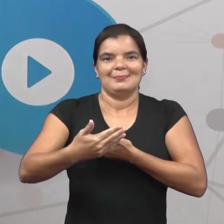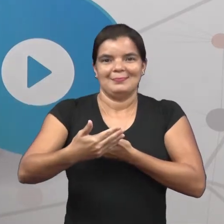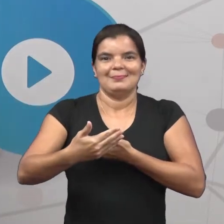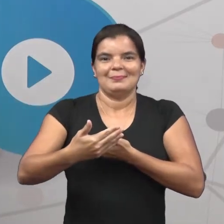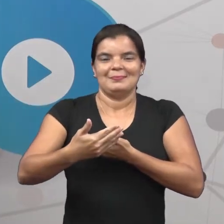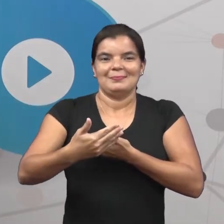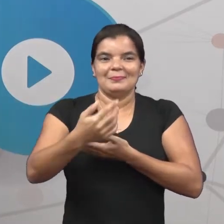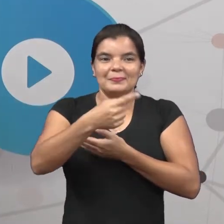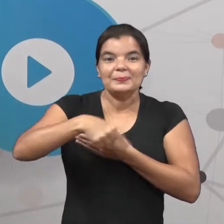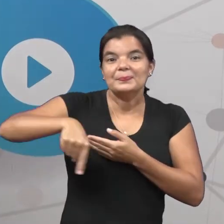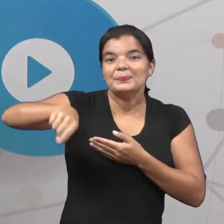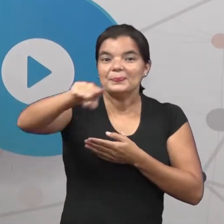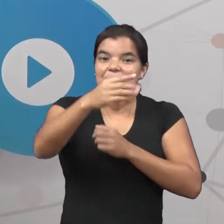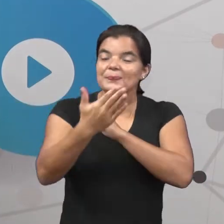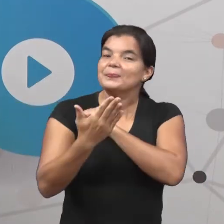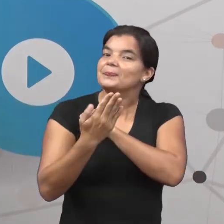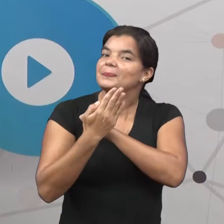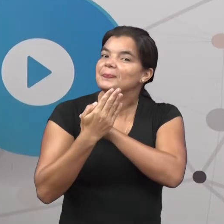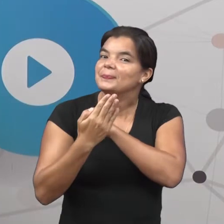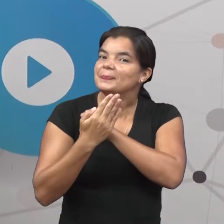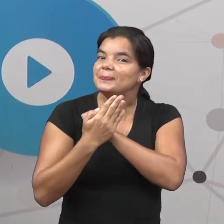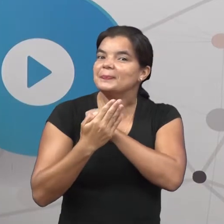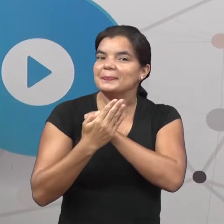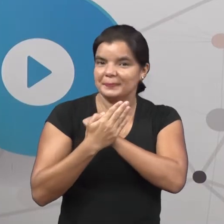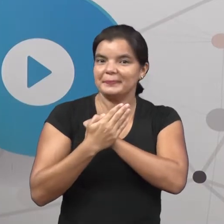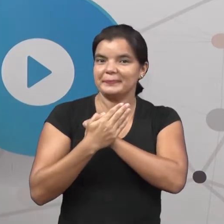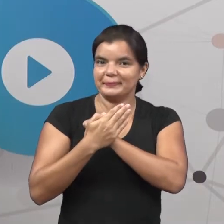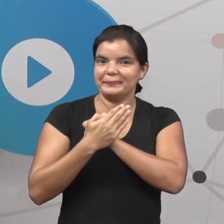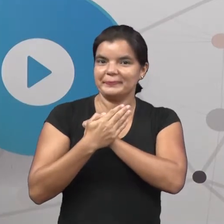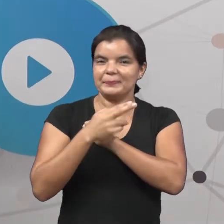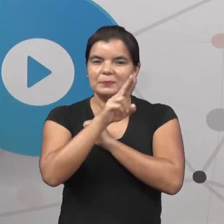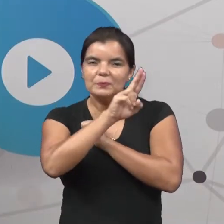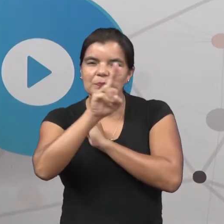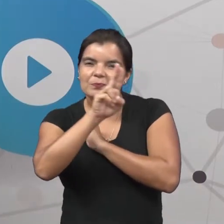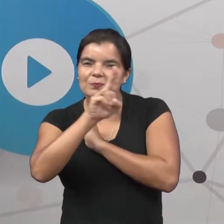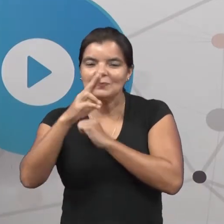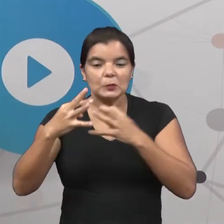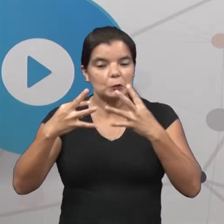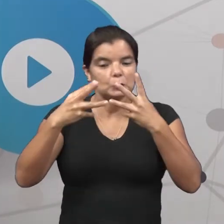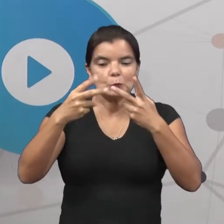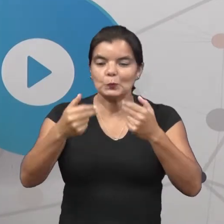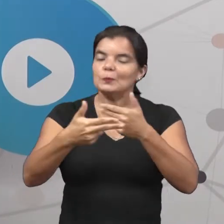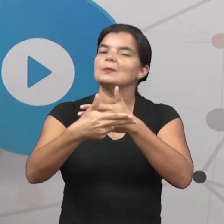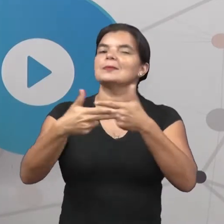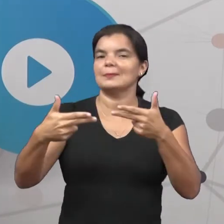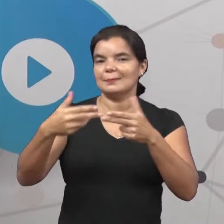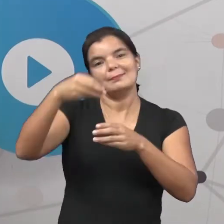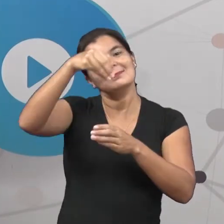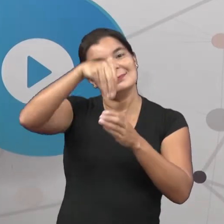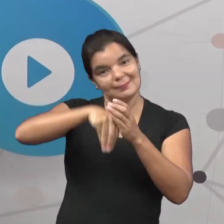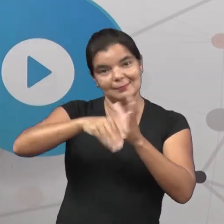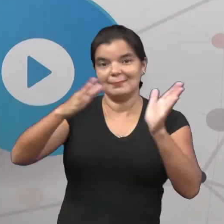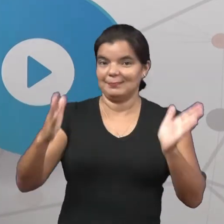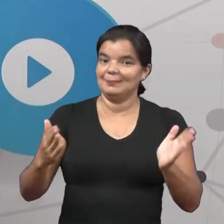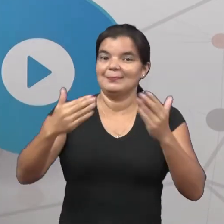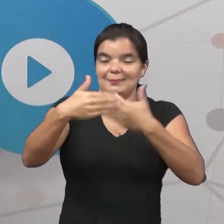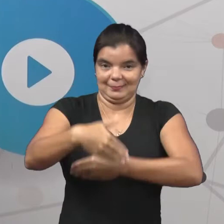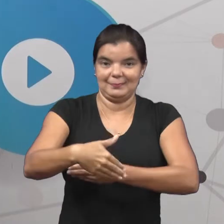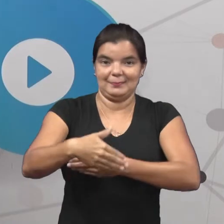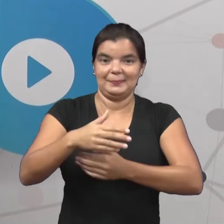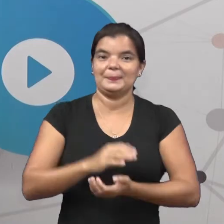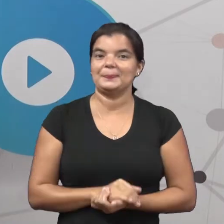vocês vão me ajudar a dar o nome de todas as coisas que há na caixa dos mistérios.